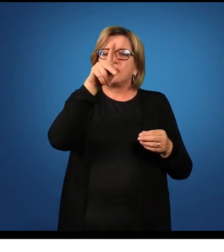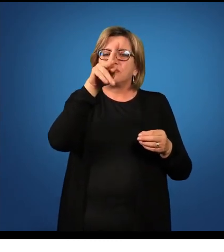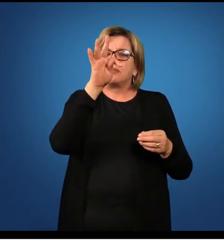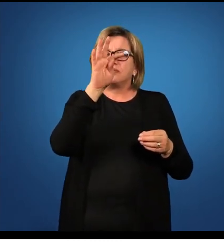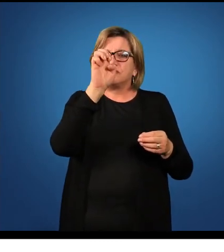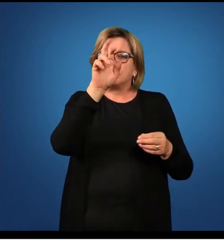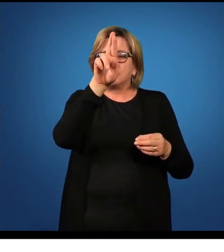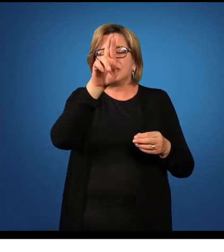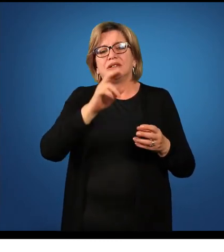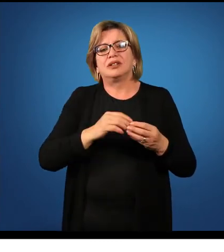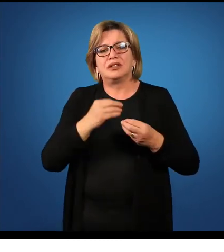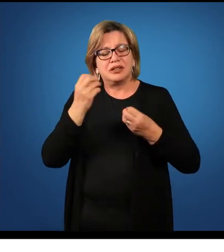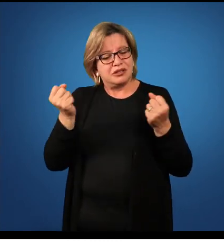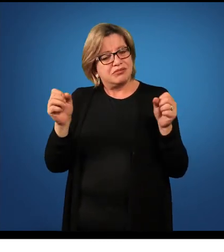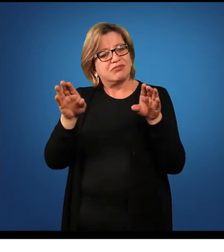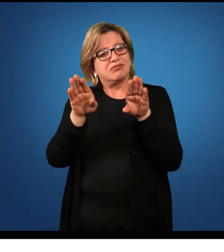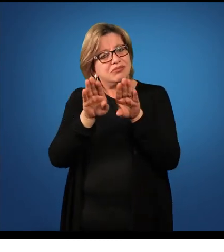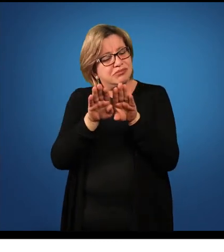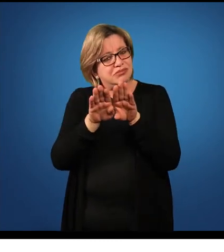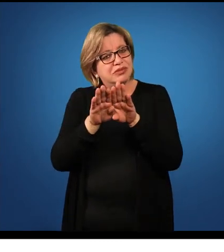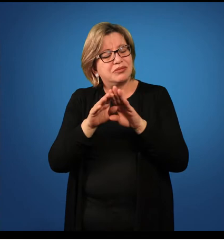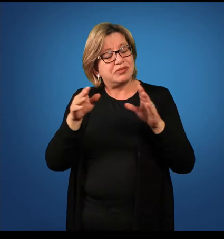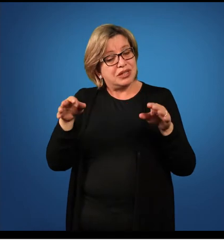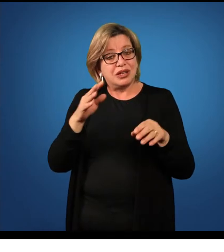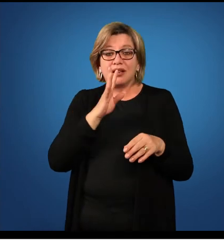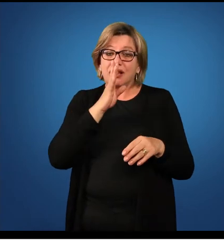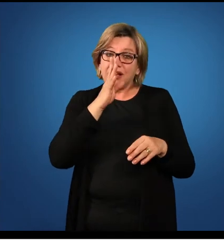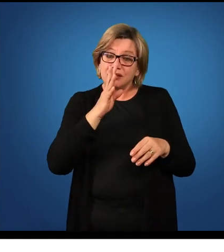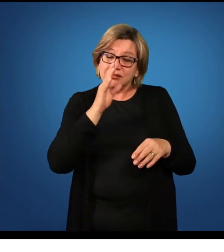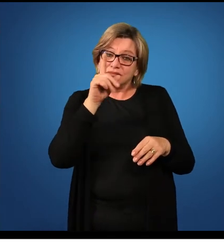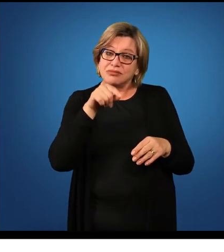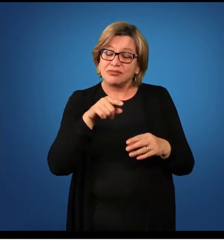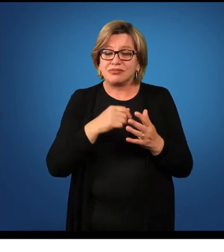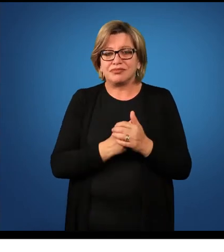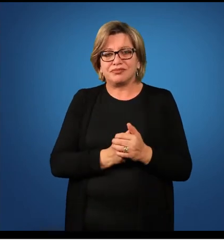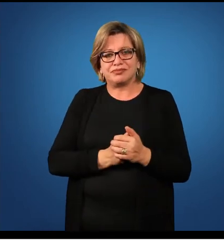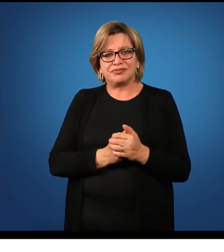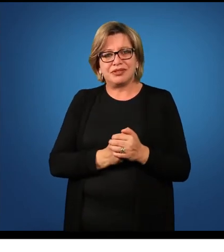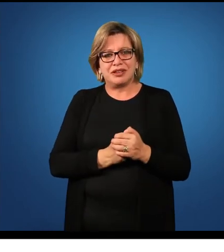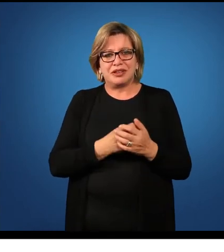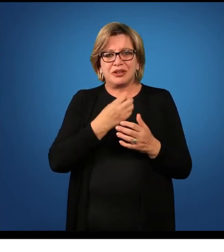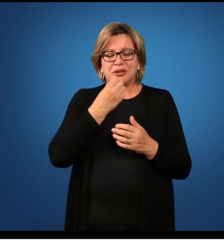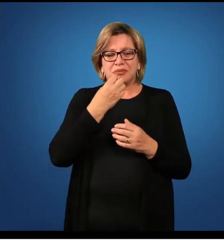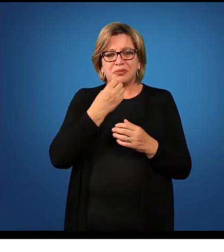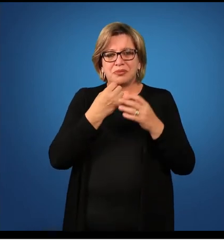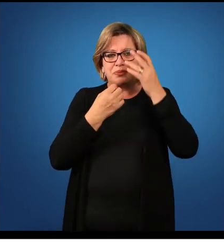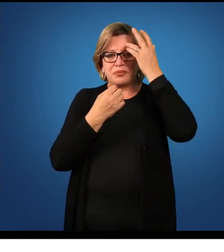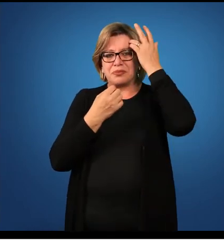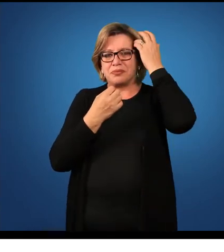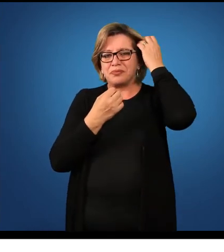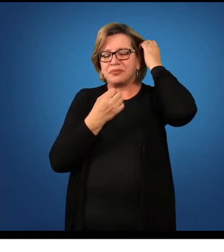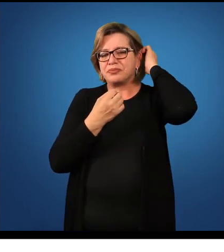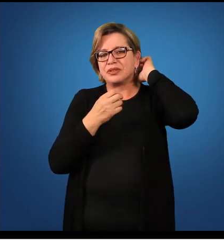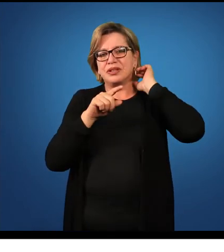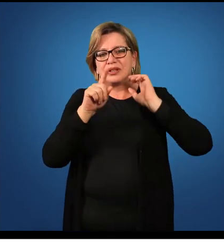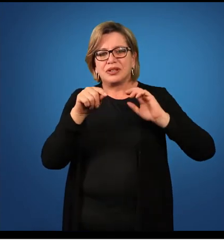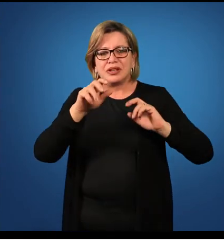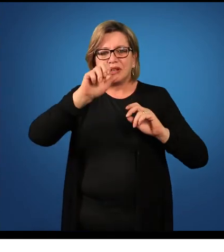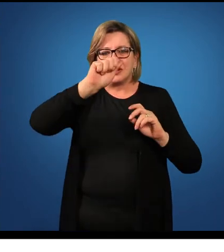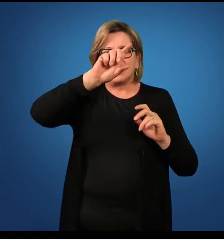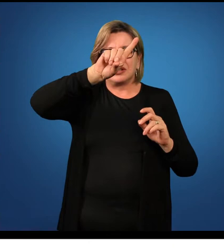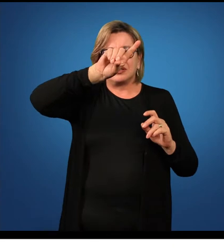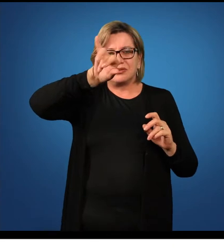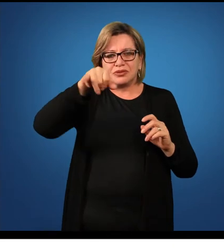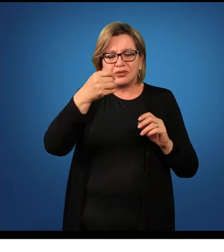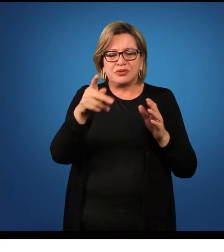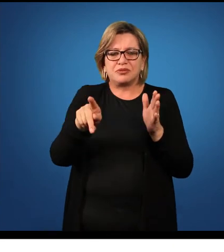pigricia, também, no acusativo, muito bem, então, isso também, as adjuntas adverbiais